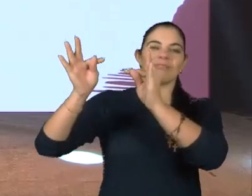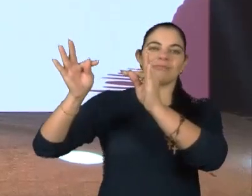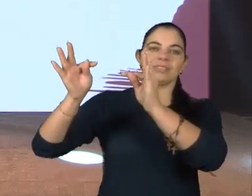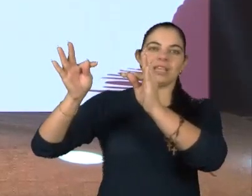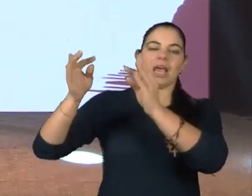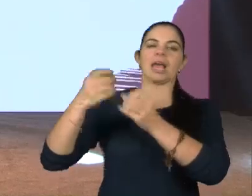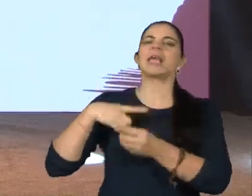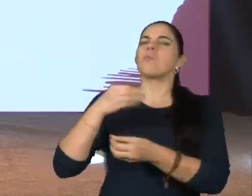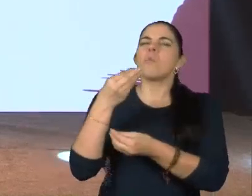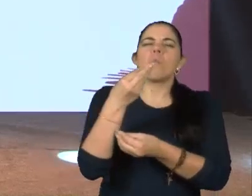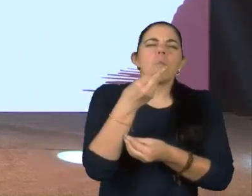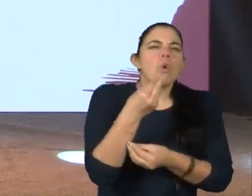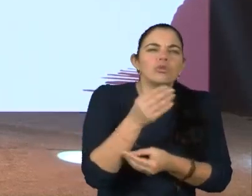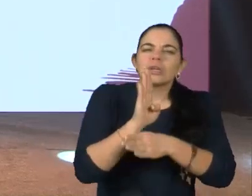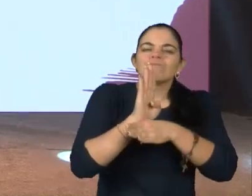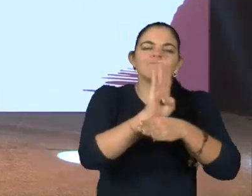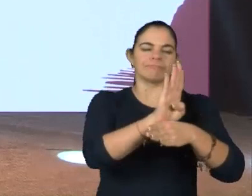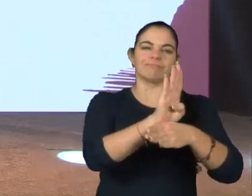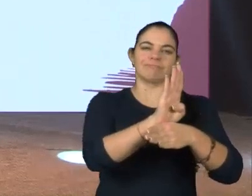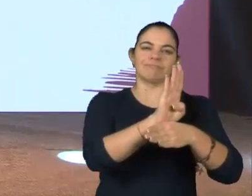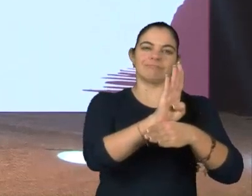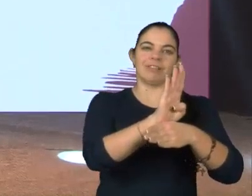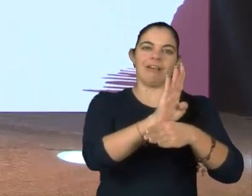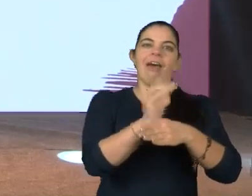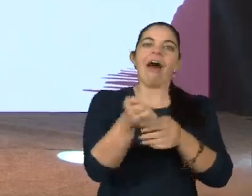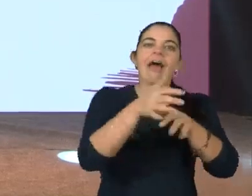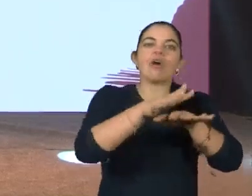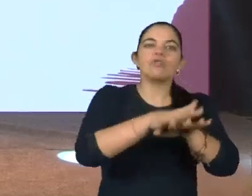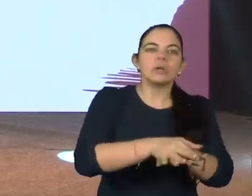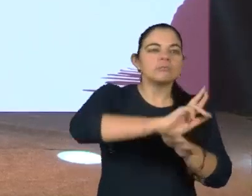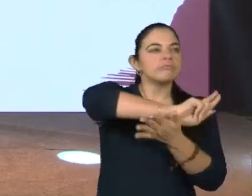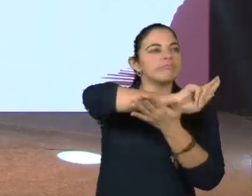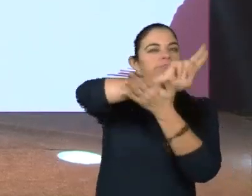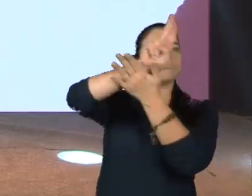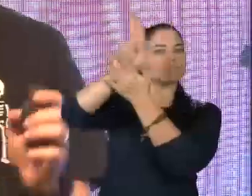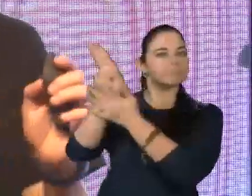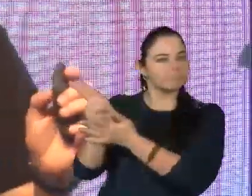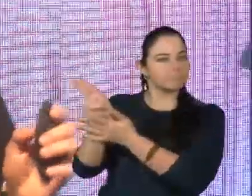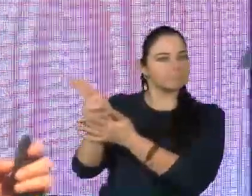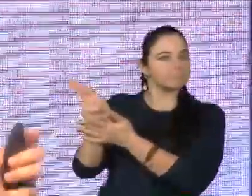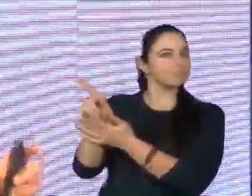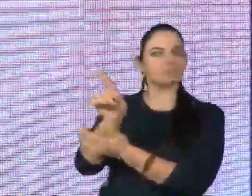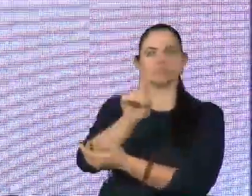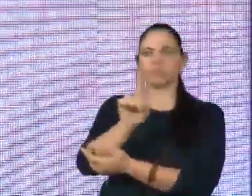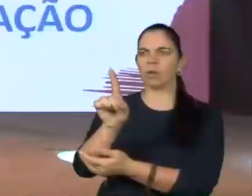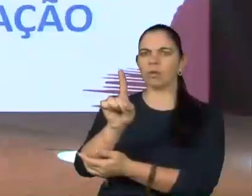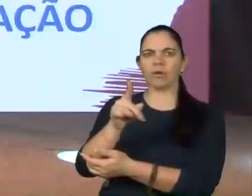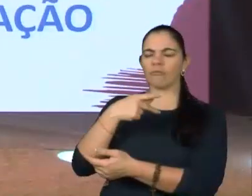que tanto possibilitam a inclusão nas suas mais diversas áreas. E eu falei, não,